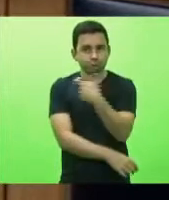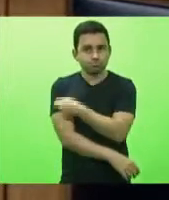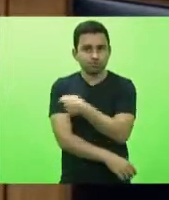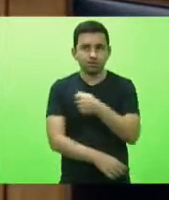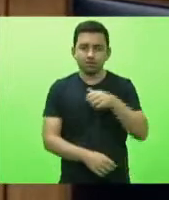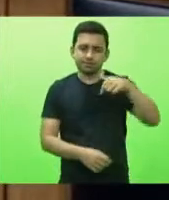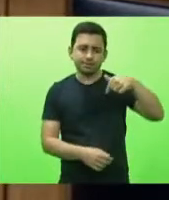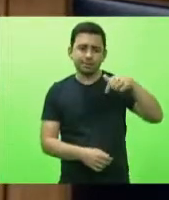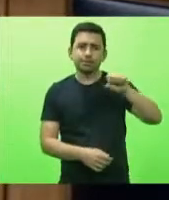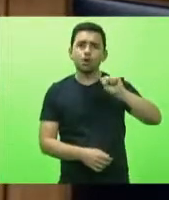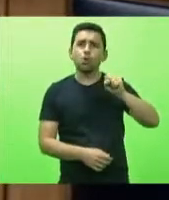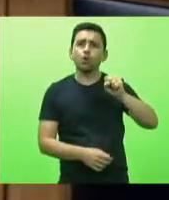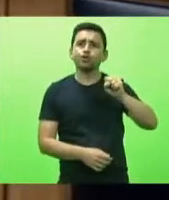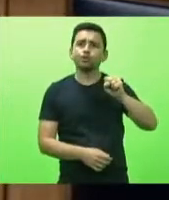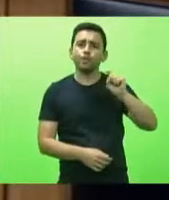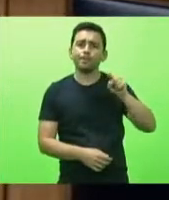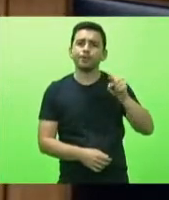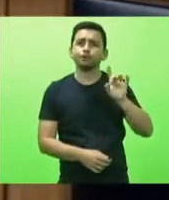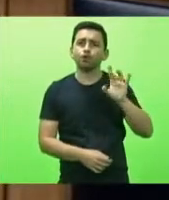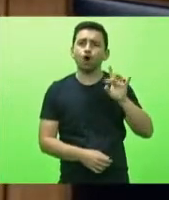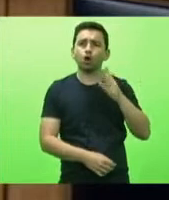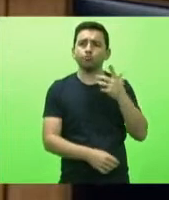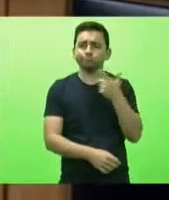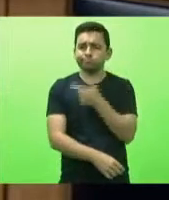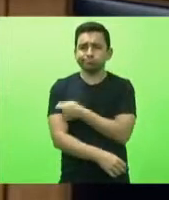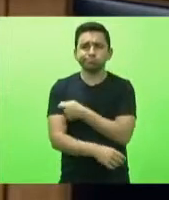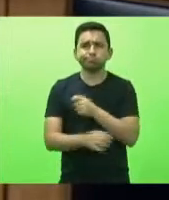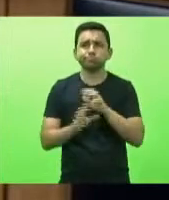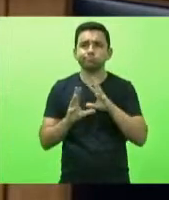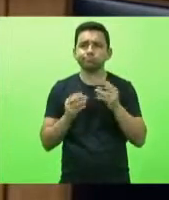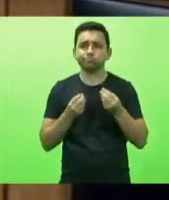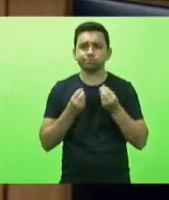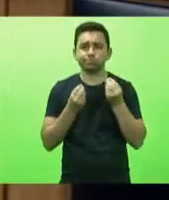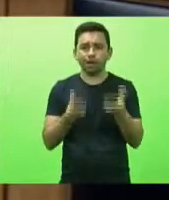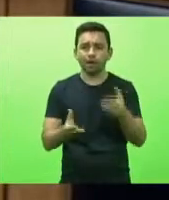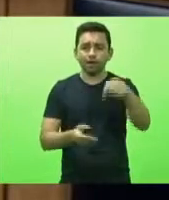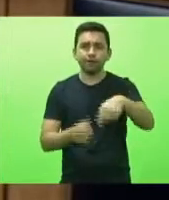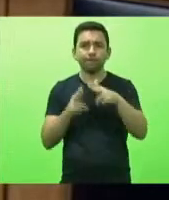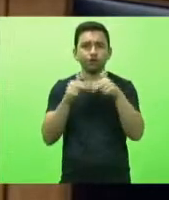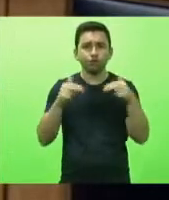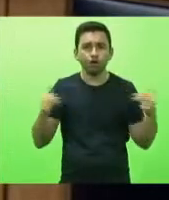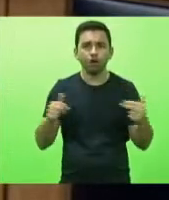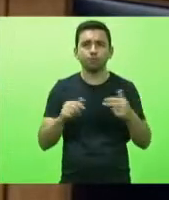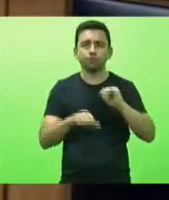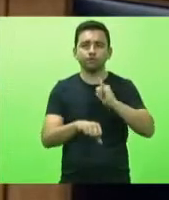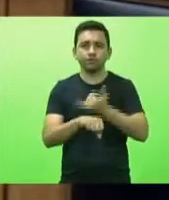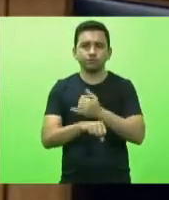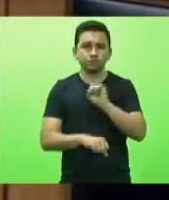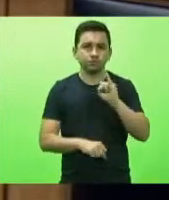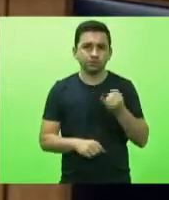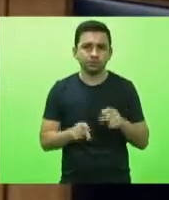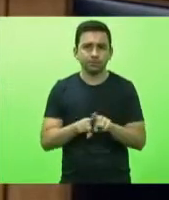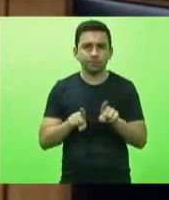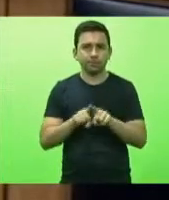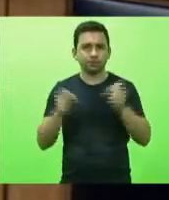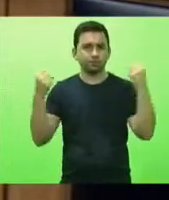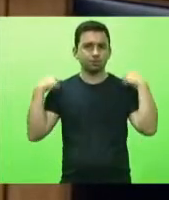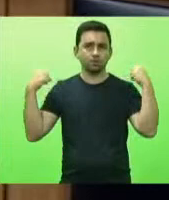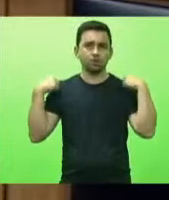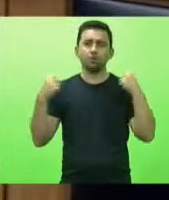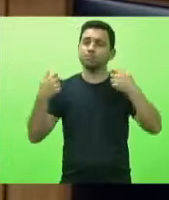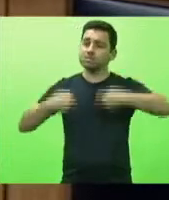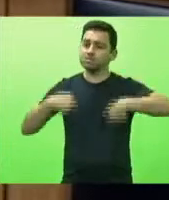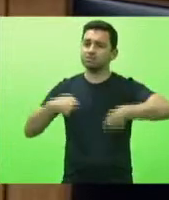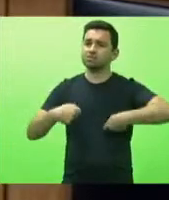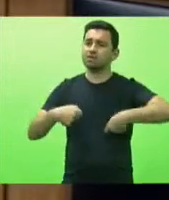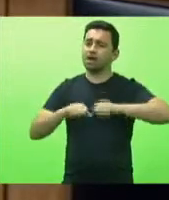78 mil foram oferecidas para Florianópolis Joinville São José e Chapecó a gente precisa esclarecer